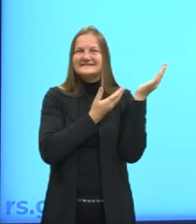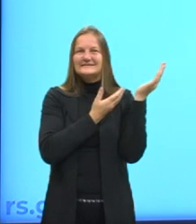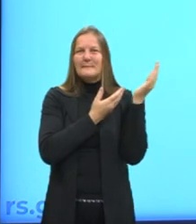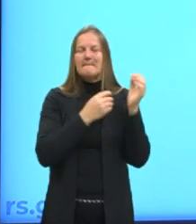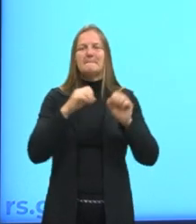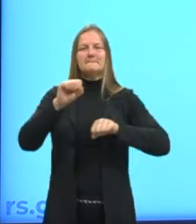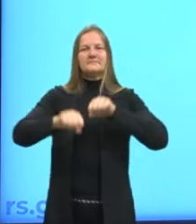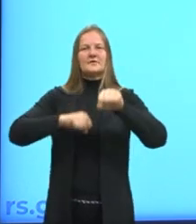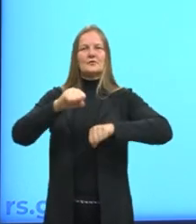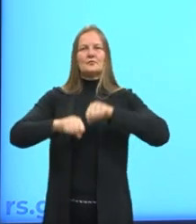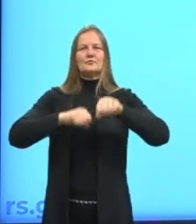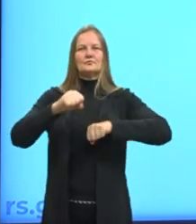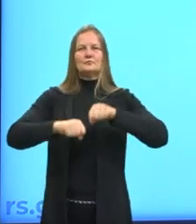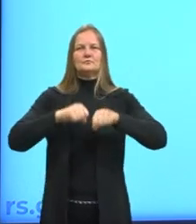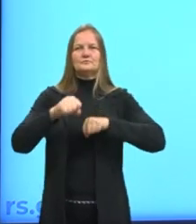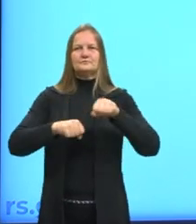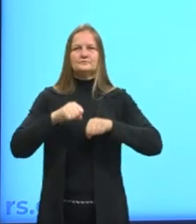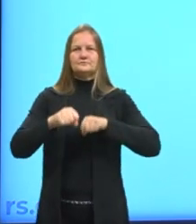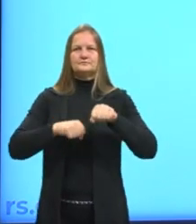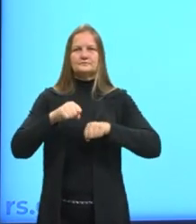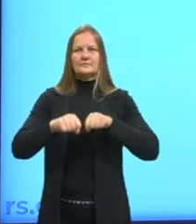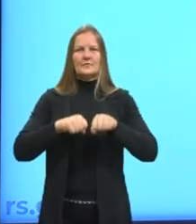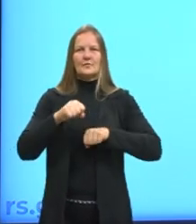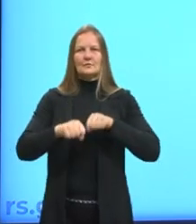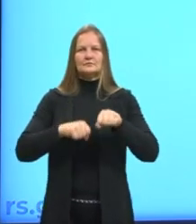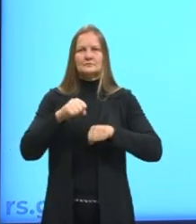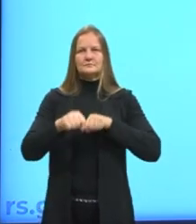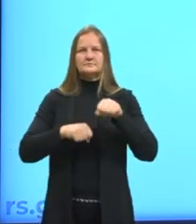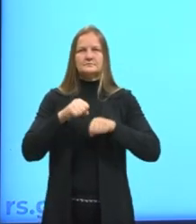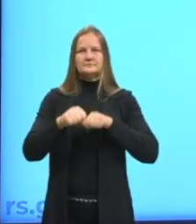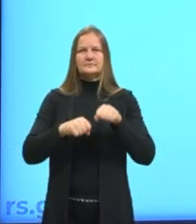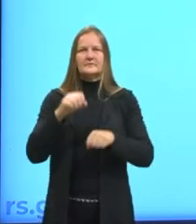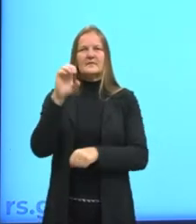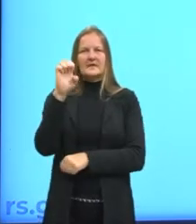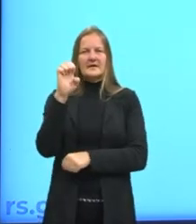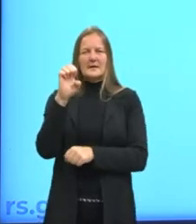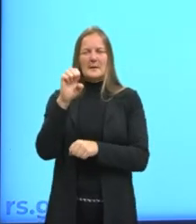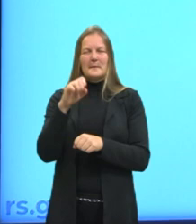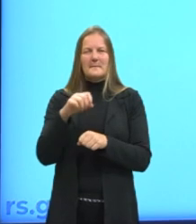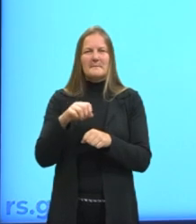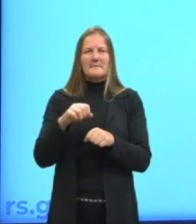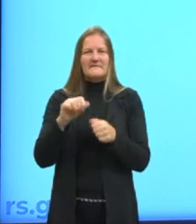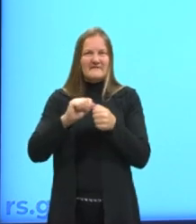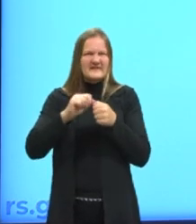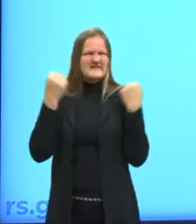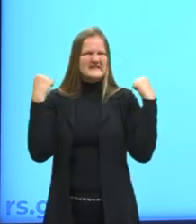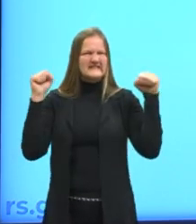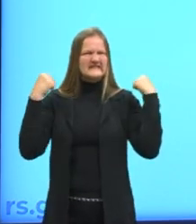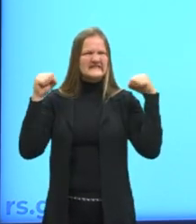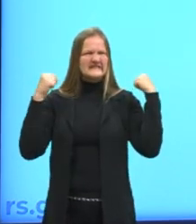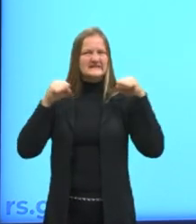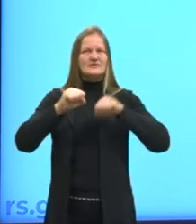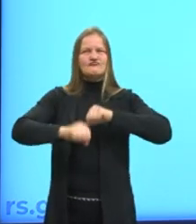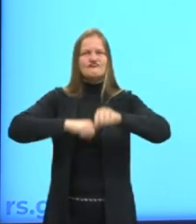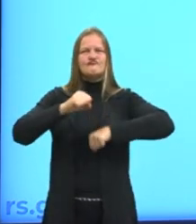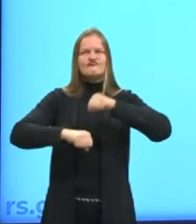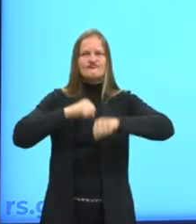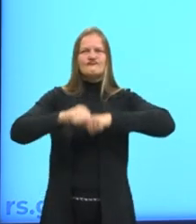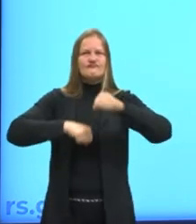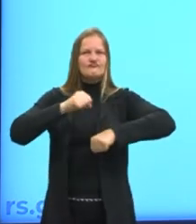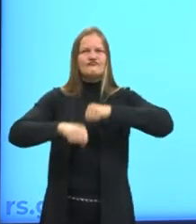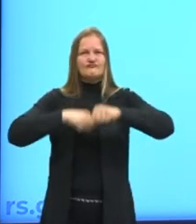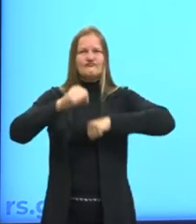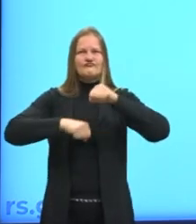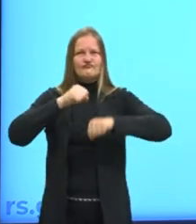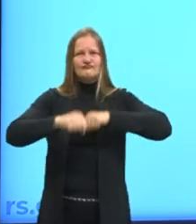bicicleta ergonômica ou ergométrica. Agora eu esqueci o termo. Mas é aquelas bicicletinhas que a gente fica paradinho em casa,